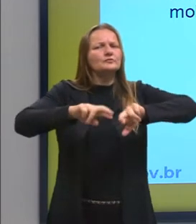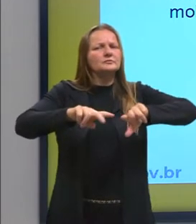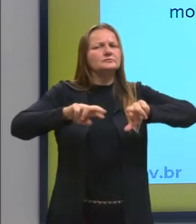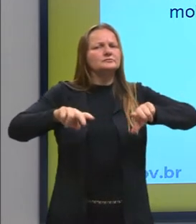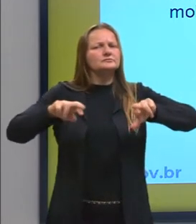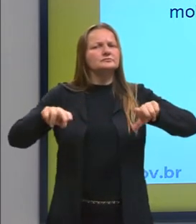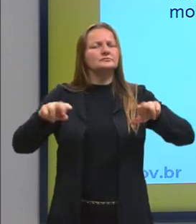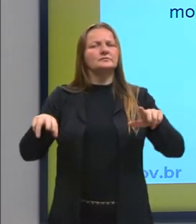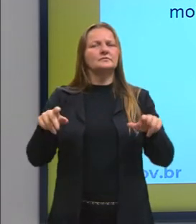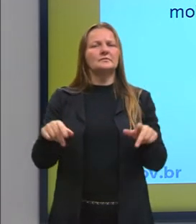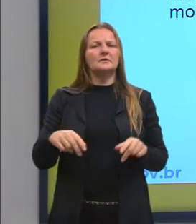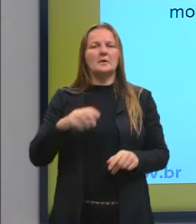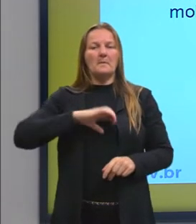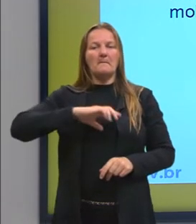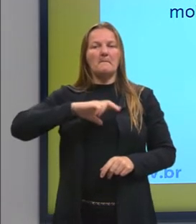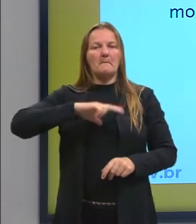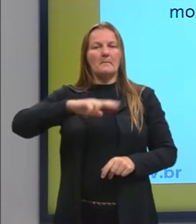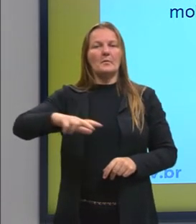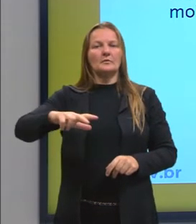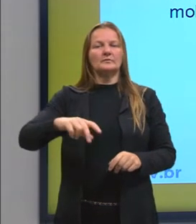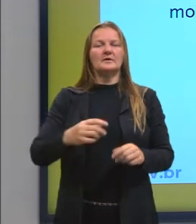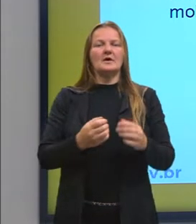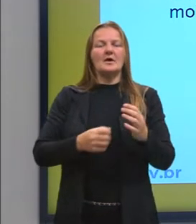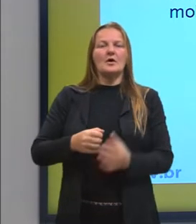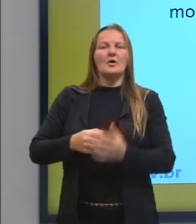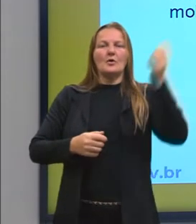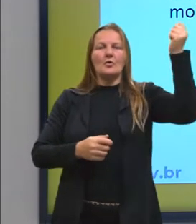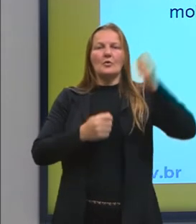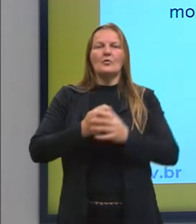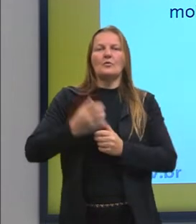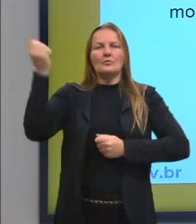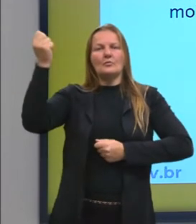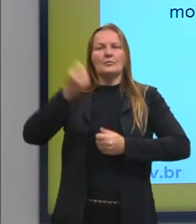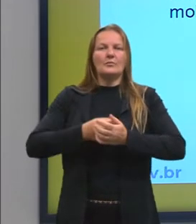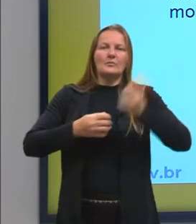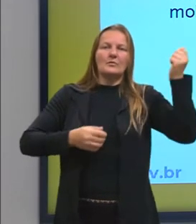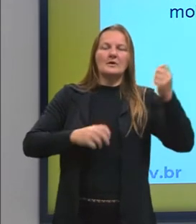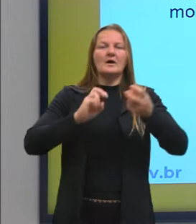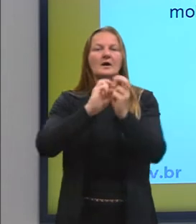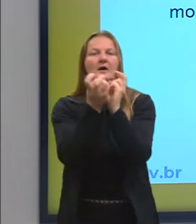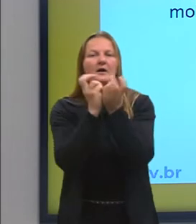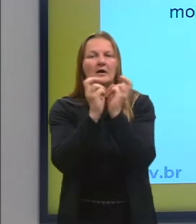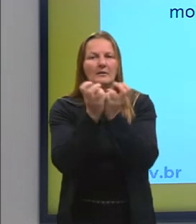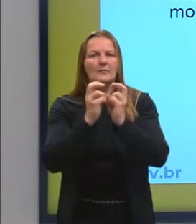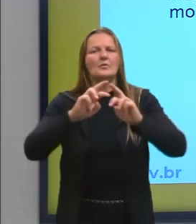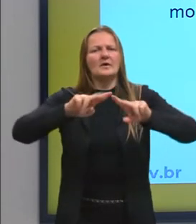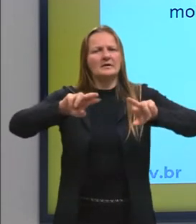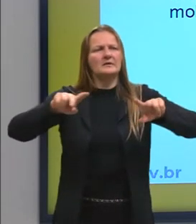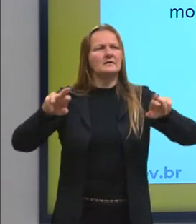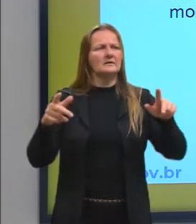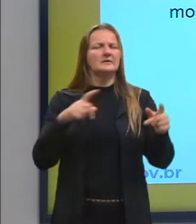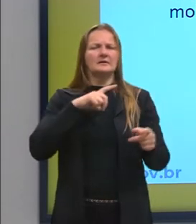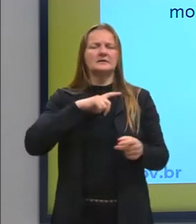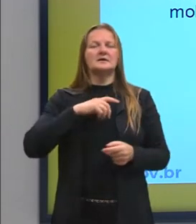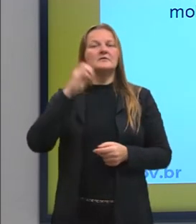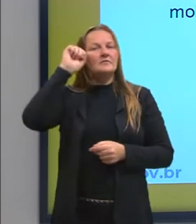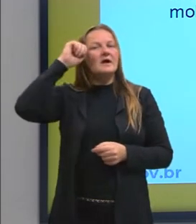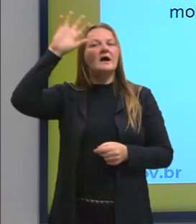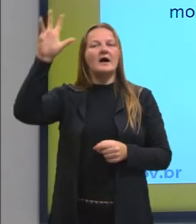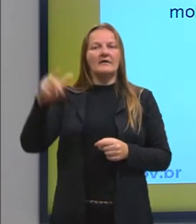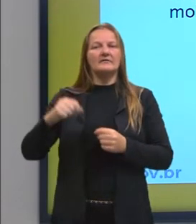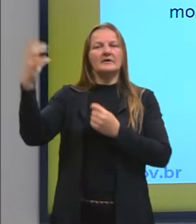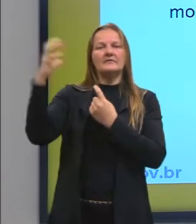origem portuguesa, o frevo, cavalhada, capoeira, também de origem africana,